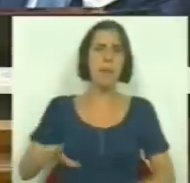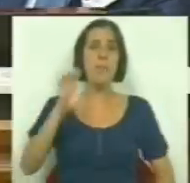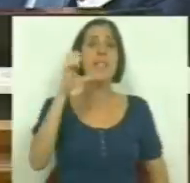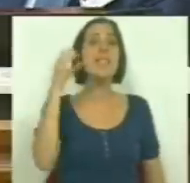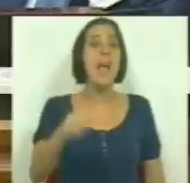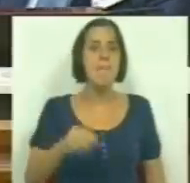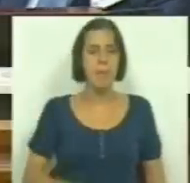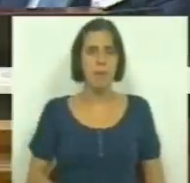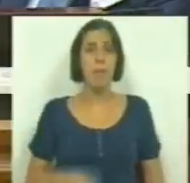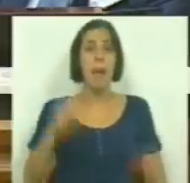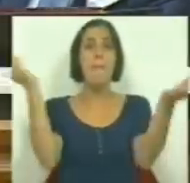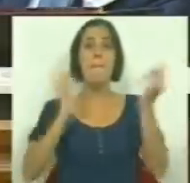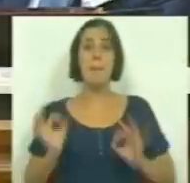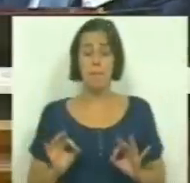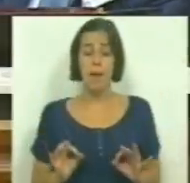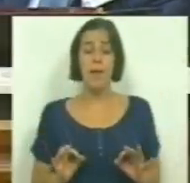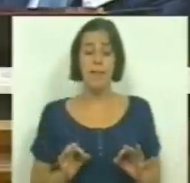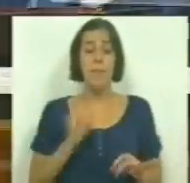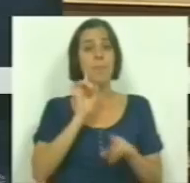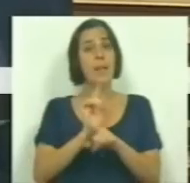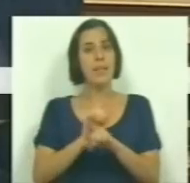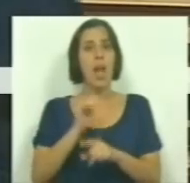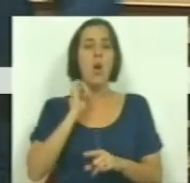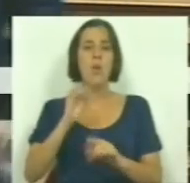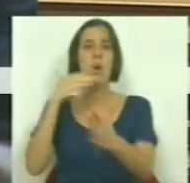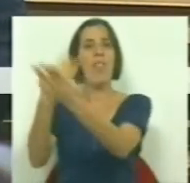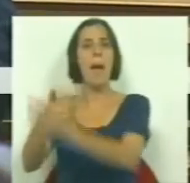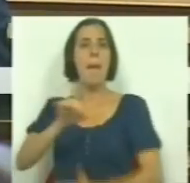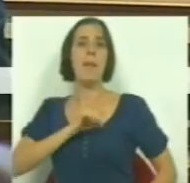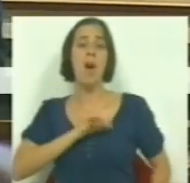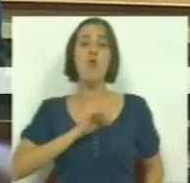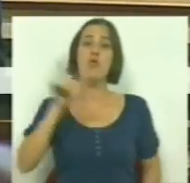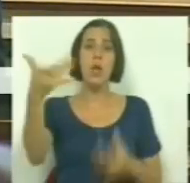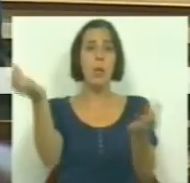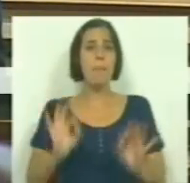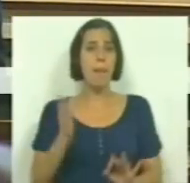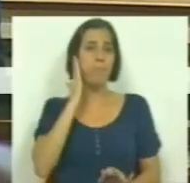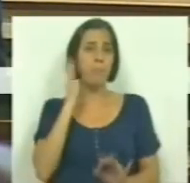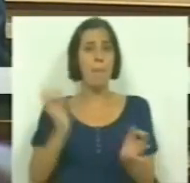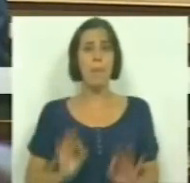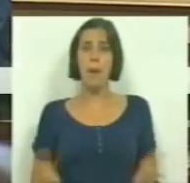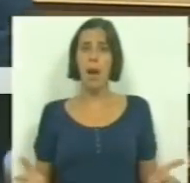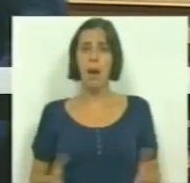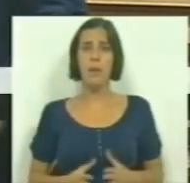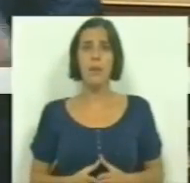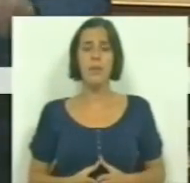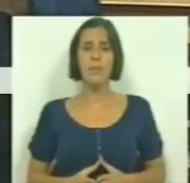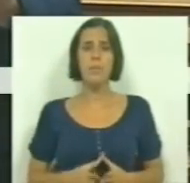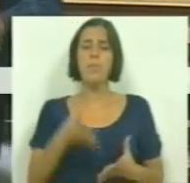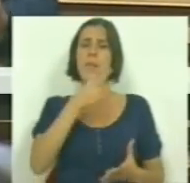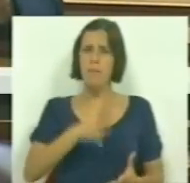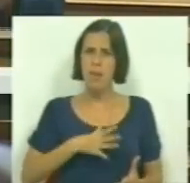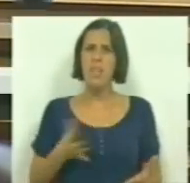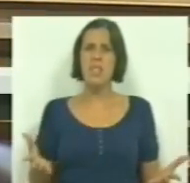CP na preparação para a tal concessão aos privados que os senhores agora estão a preparar. riam-se, riam-se, Vem